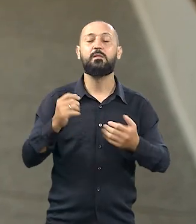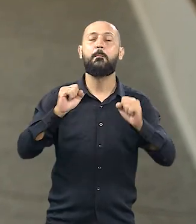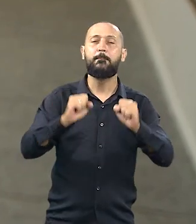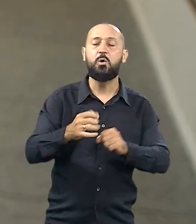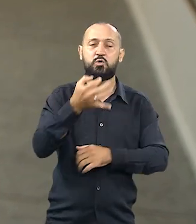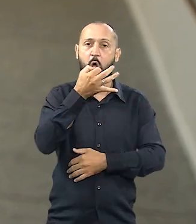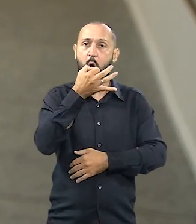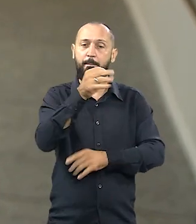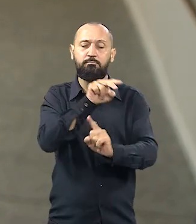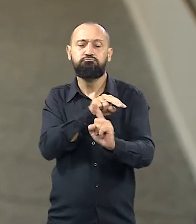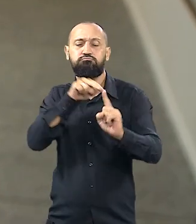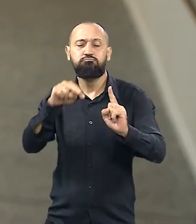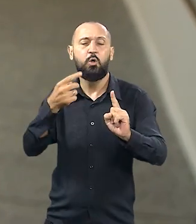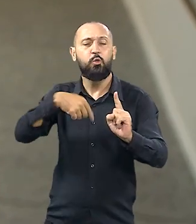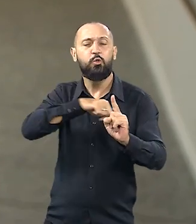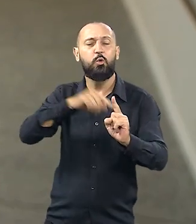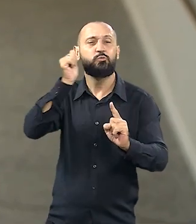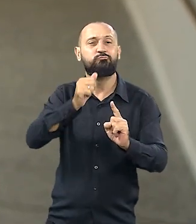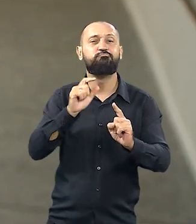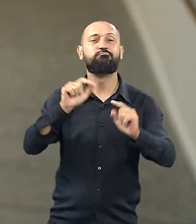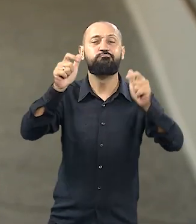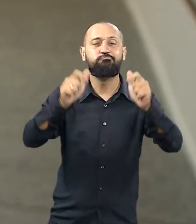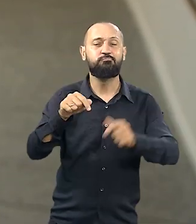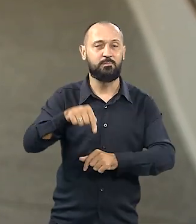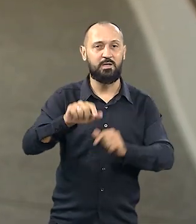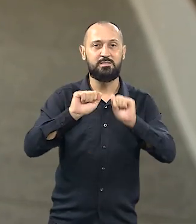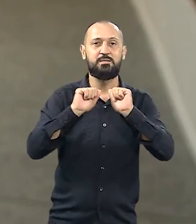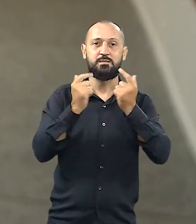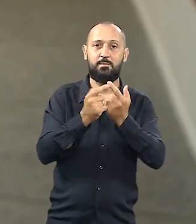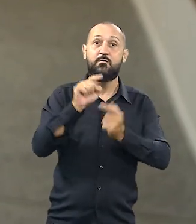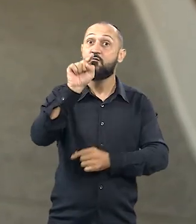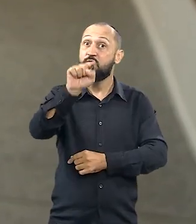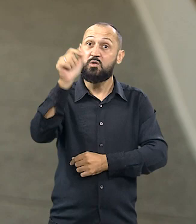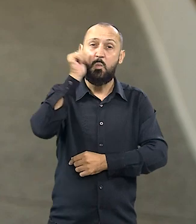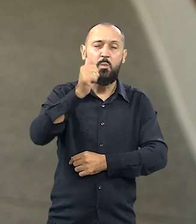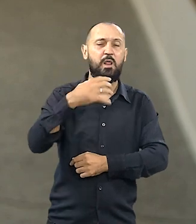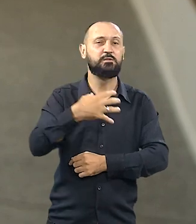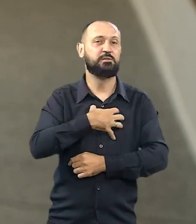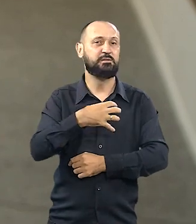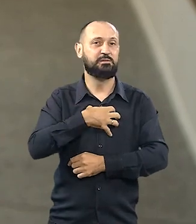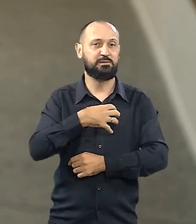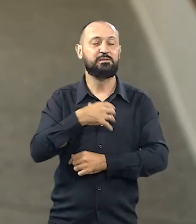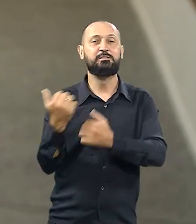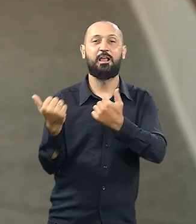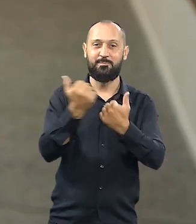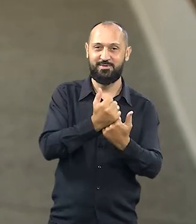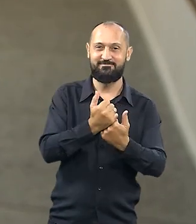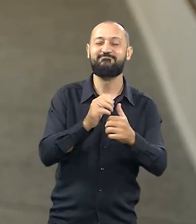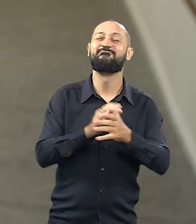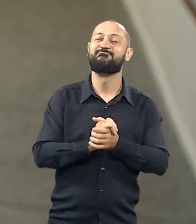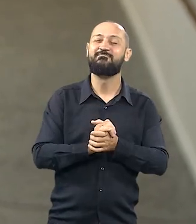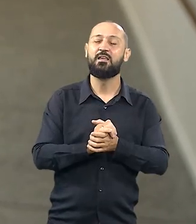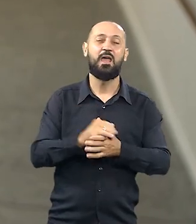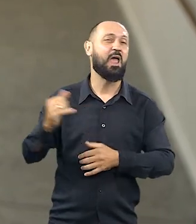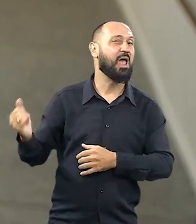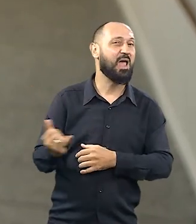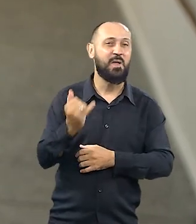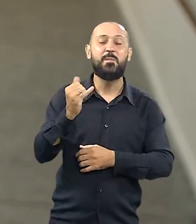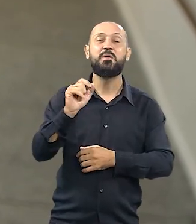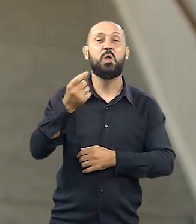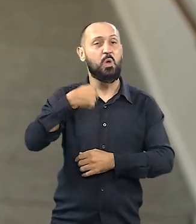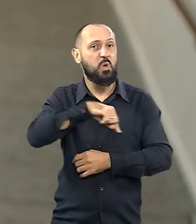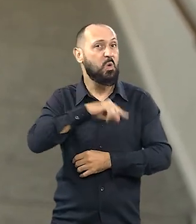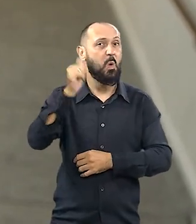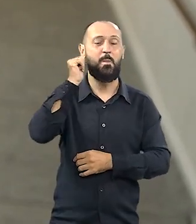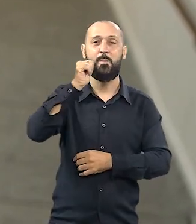e poder levar o ponto de vista também das mulheres para esta casa. E você, mulher, se sentir representada. Por isso, é muito